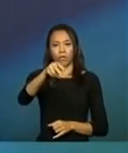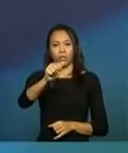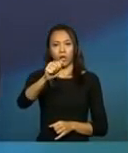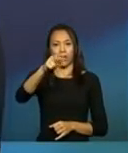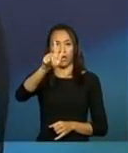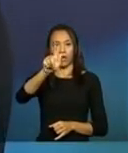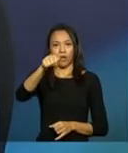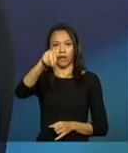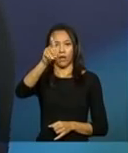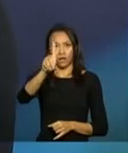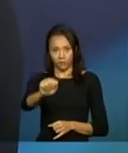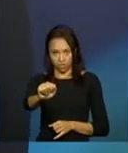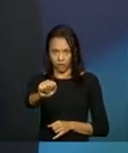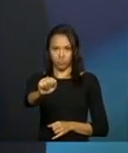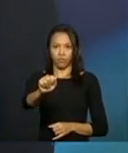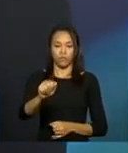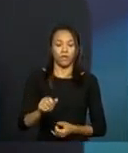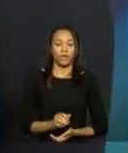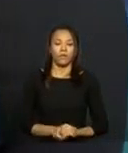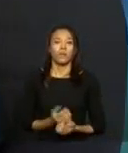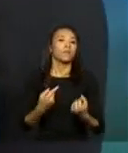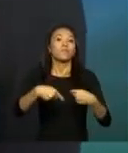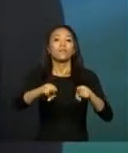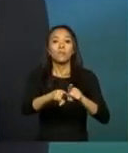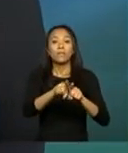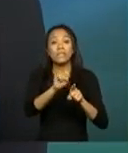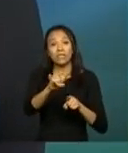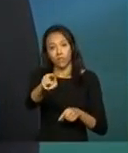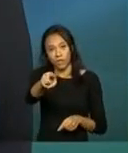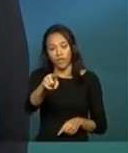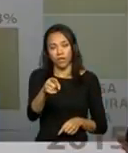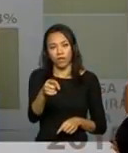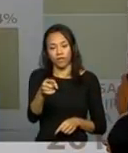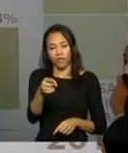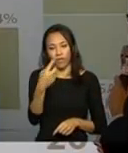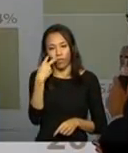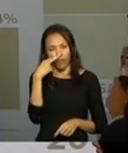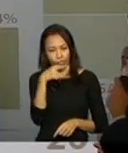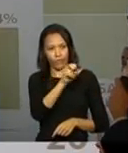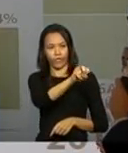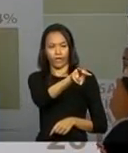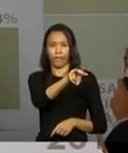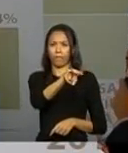Daí a faz essa comparação, ou seja, se você for ver notícias,